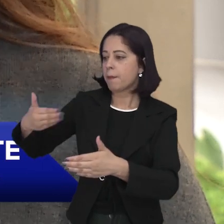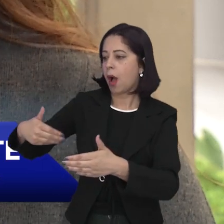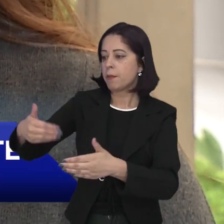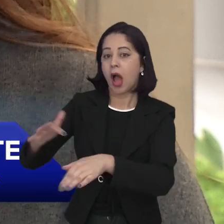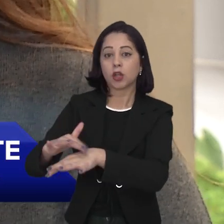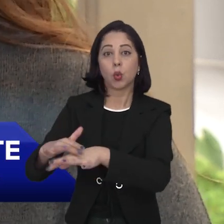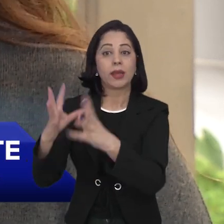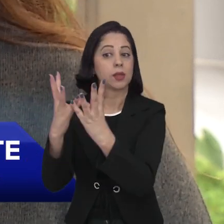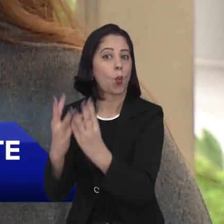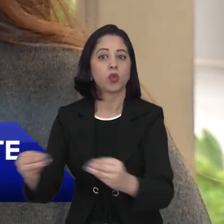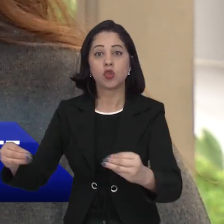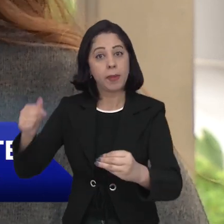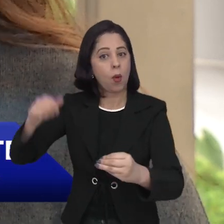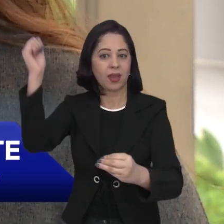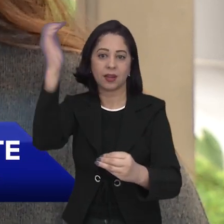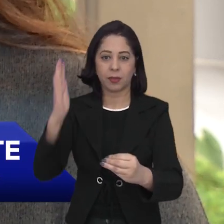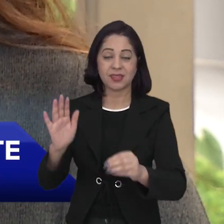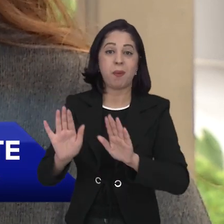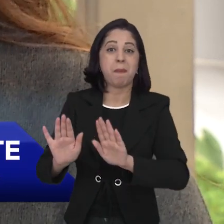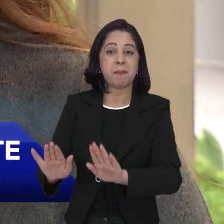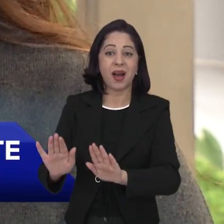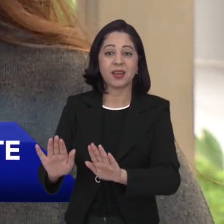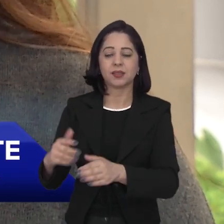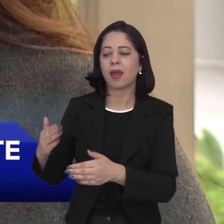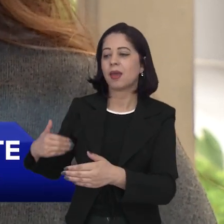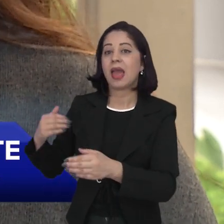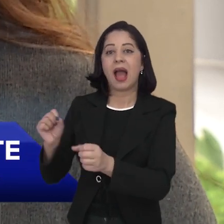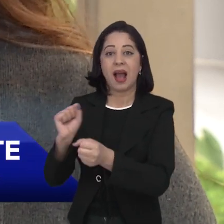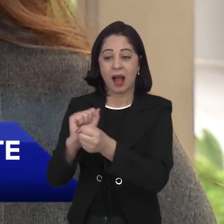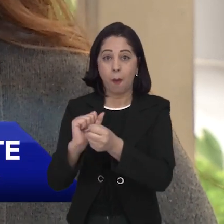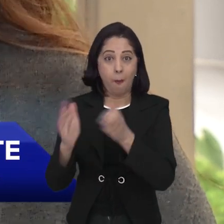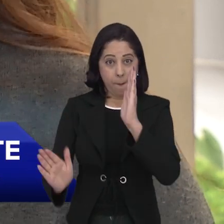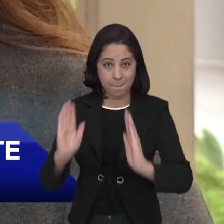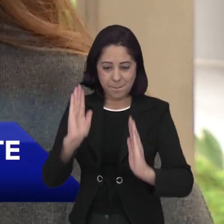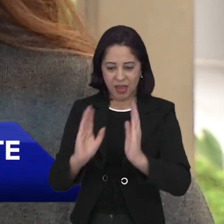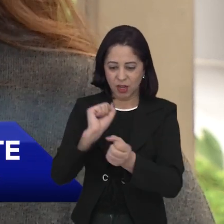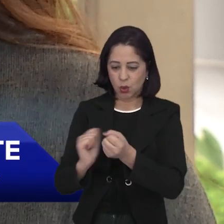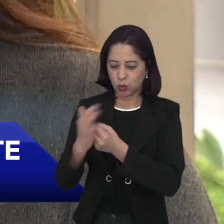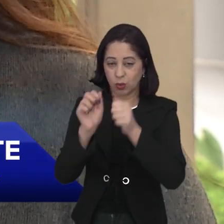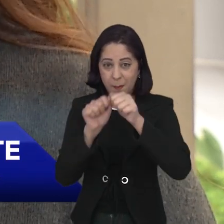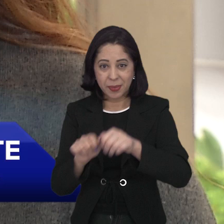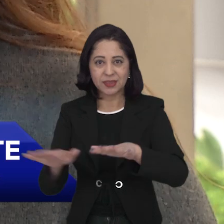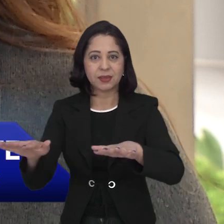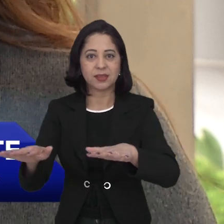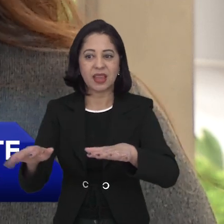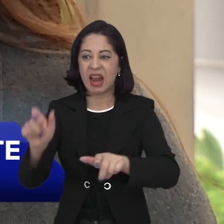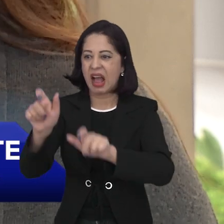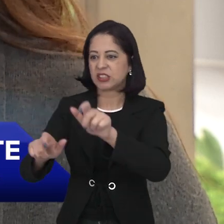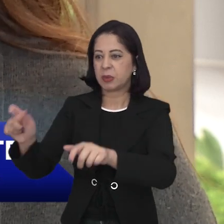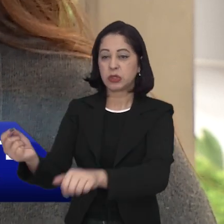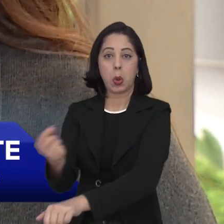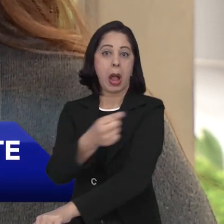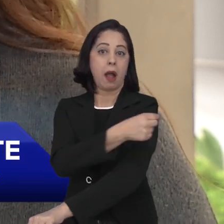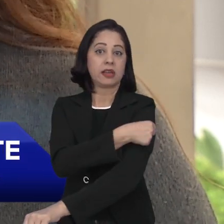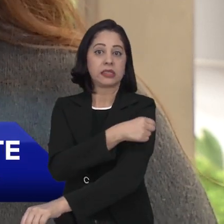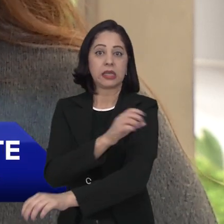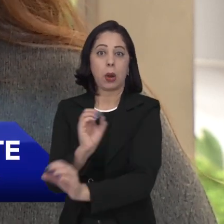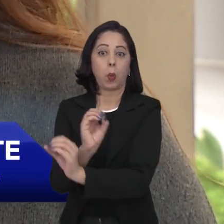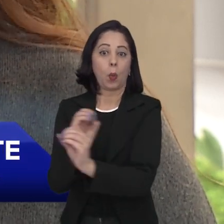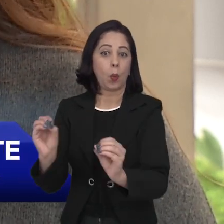essas sequelas, né? A gente não viu mais essa doença no Brasil. Porém, depois da pandemia, o índice de vacinação caiu muito.